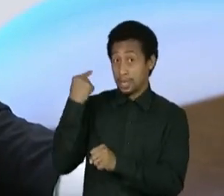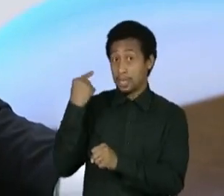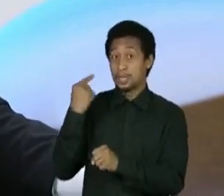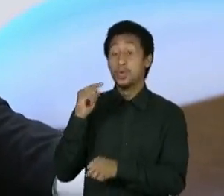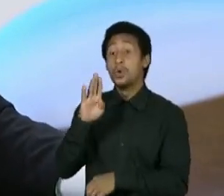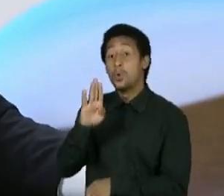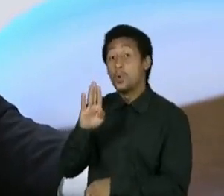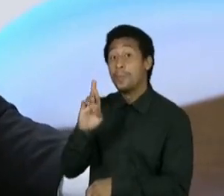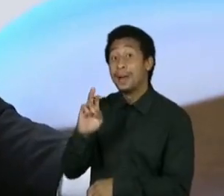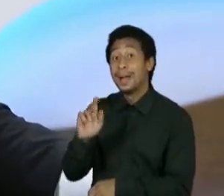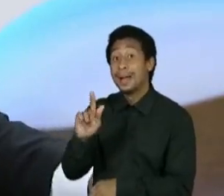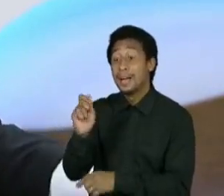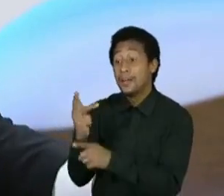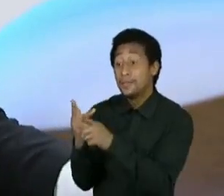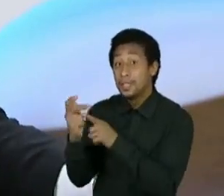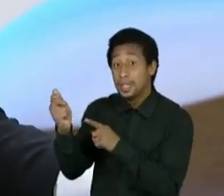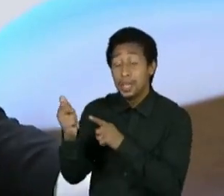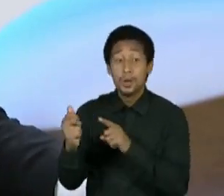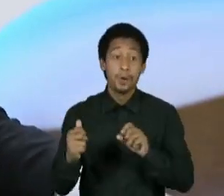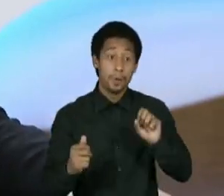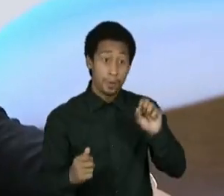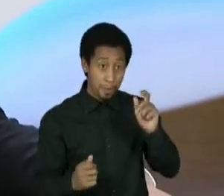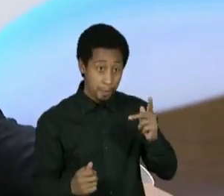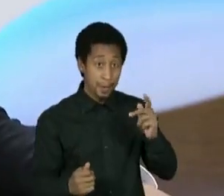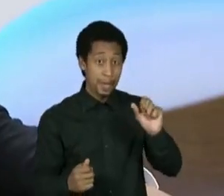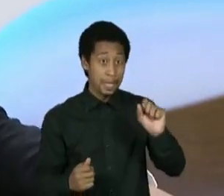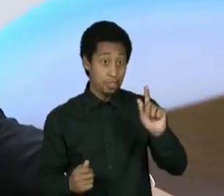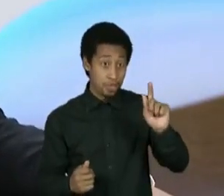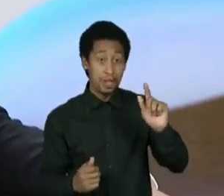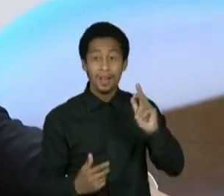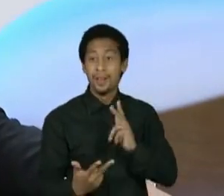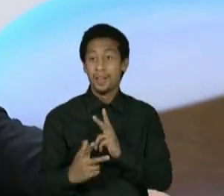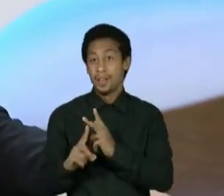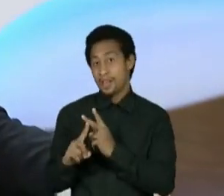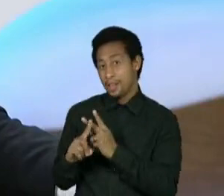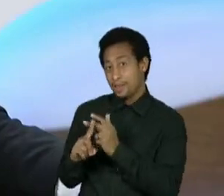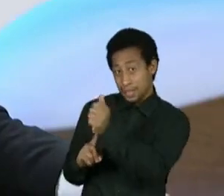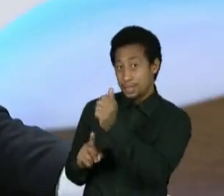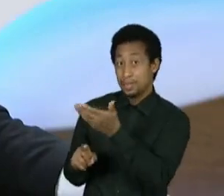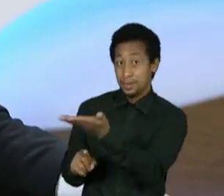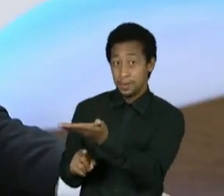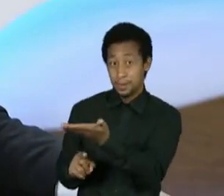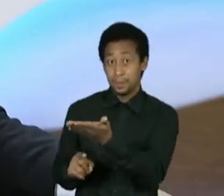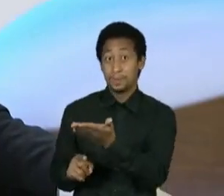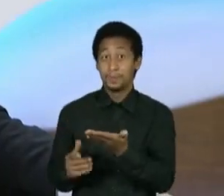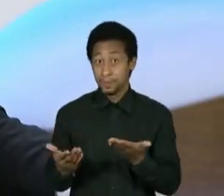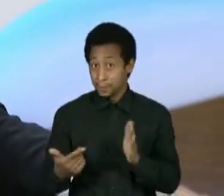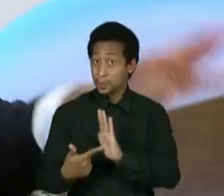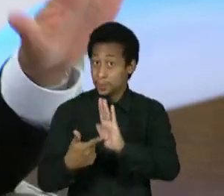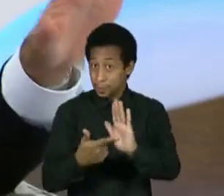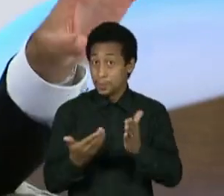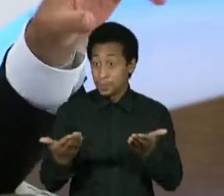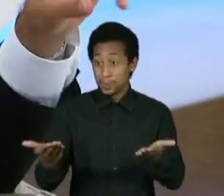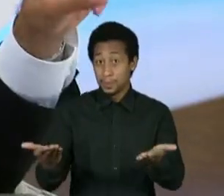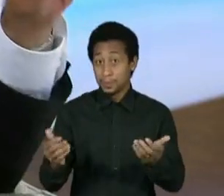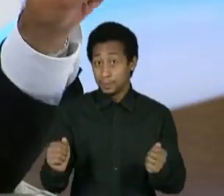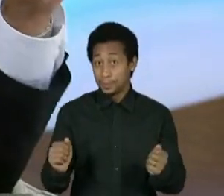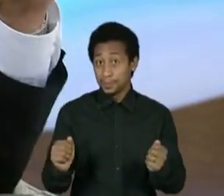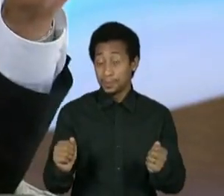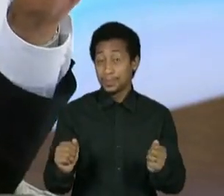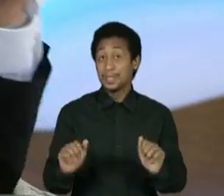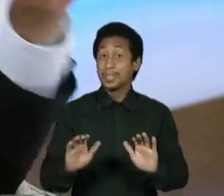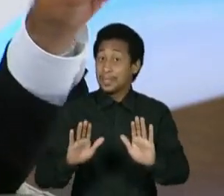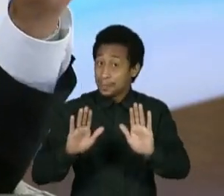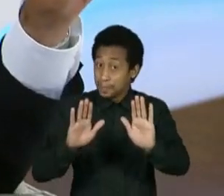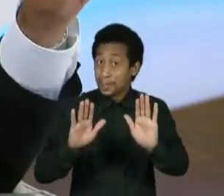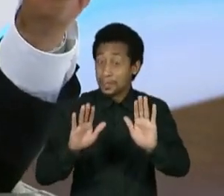ganhou ao Mónaco e o Mónaco ganhou ao Paris Saint-Germain. Sim. Porquê? Não tenho os melhores jogadores? Eu tenho a certeza que o treinador lhes